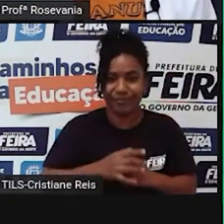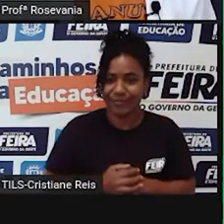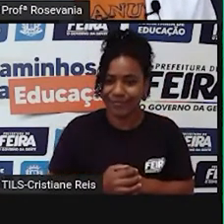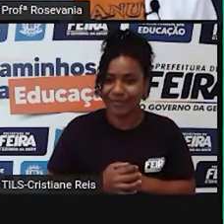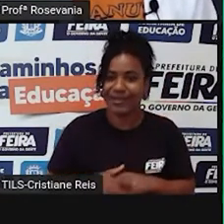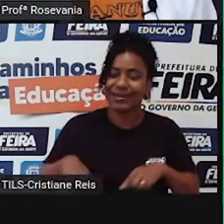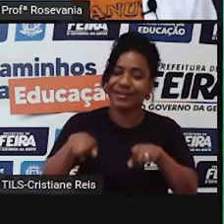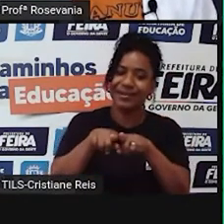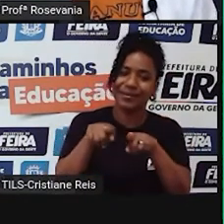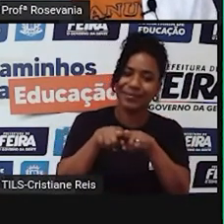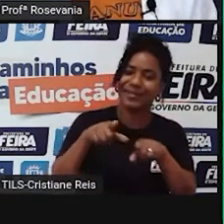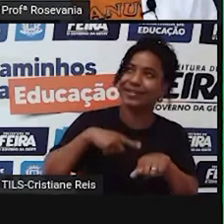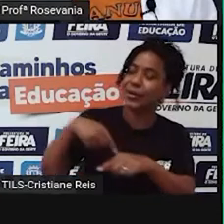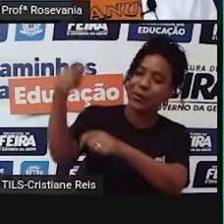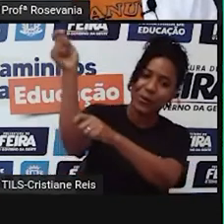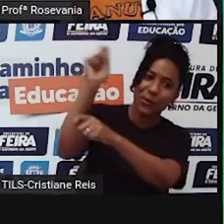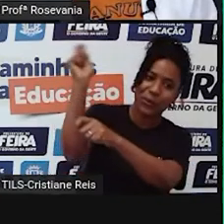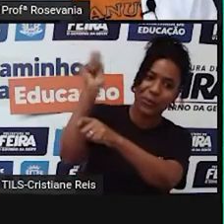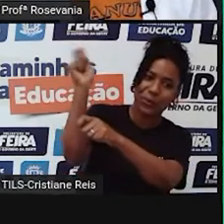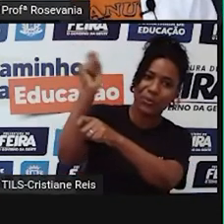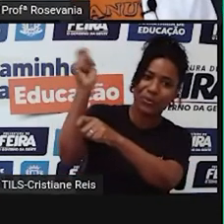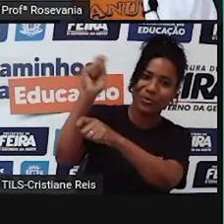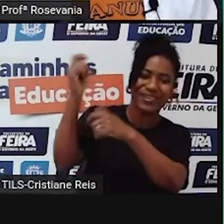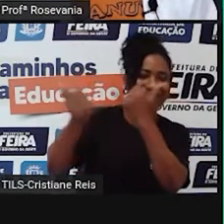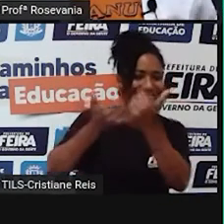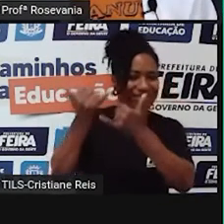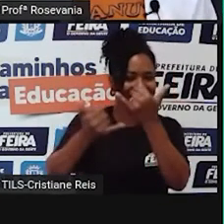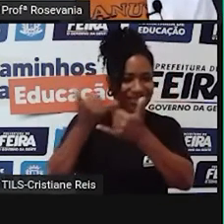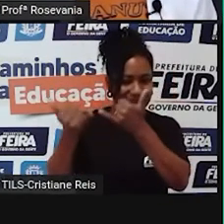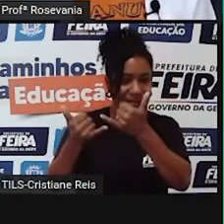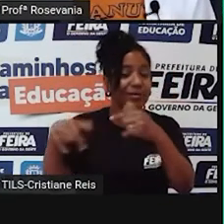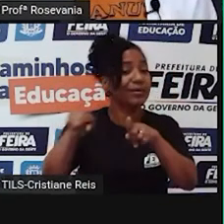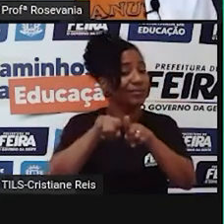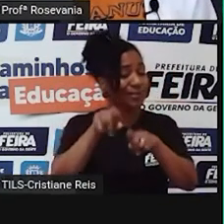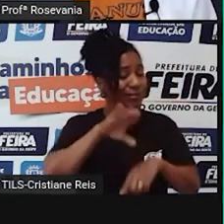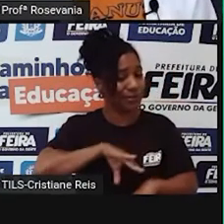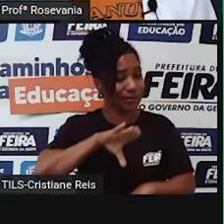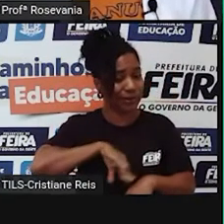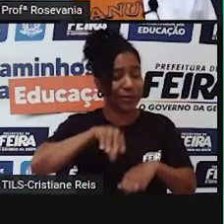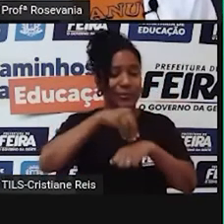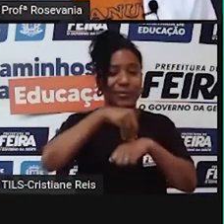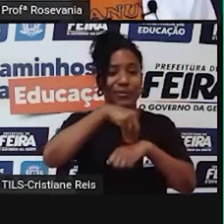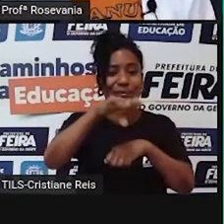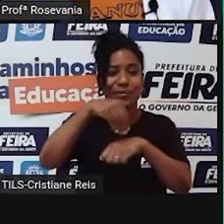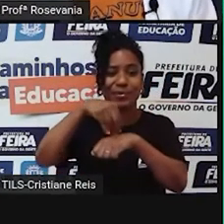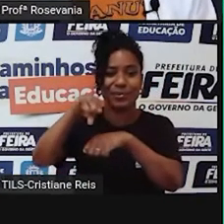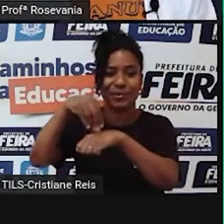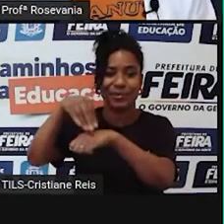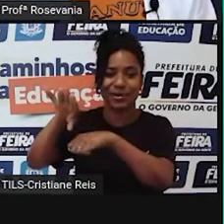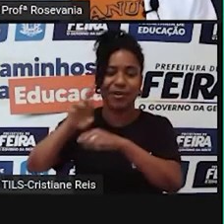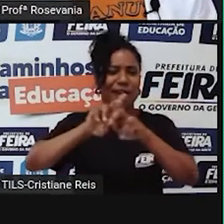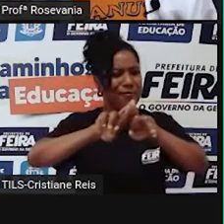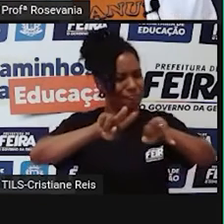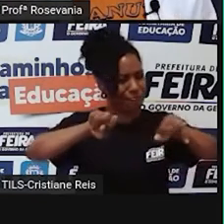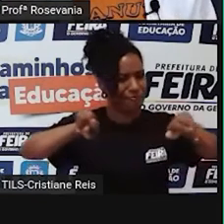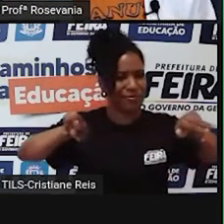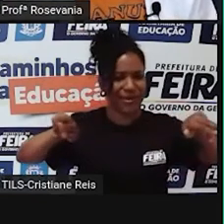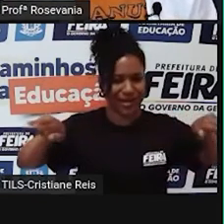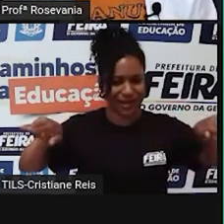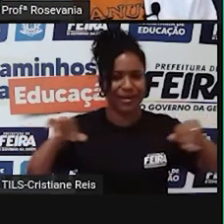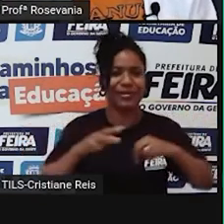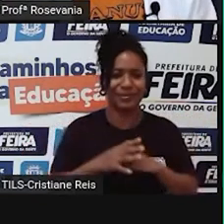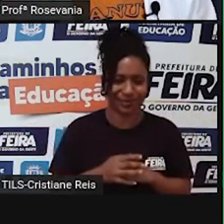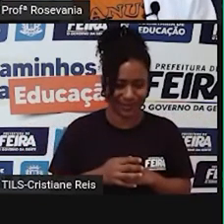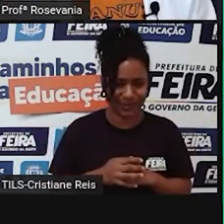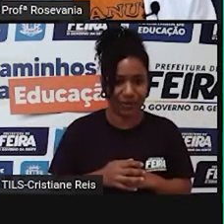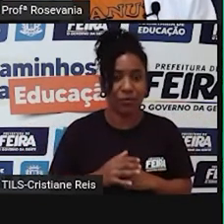nós também herdamos, né, dos povos portugueses. Então, tem uma série de coisas que nós herdamos desses povos, até outros povos a gente